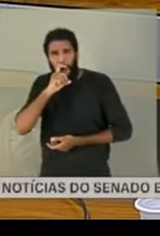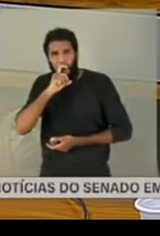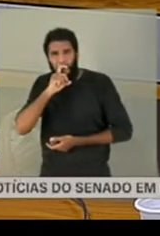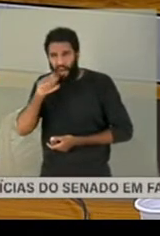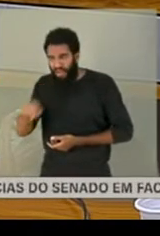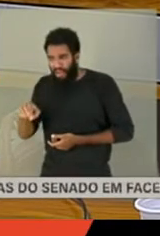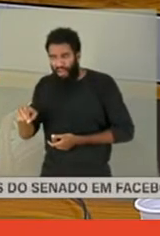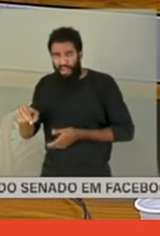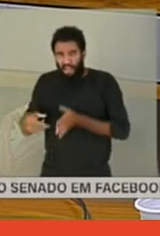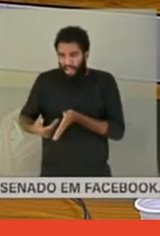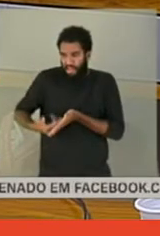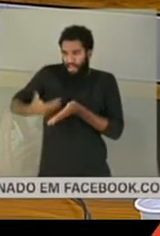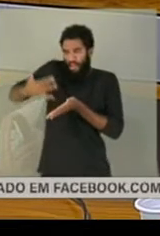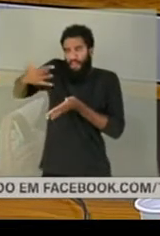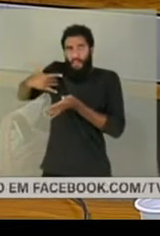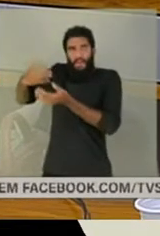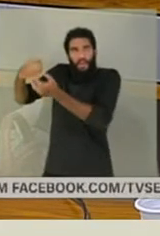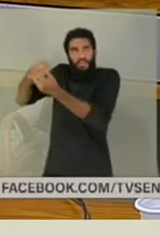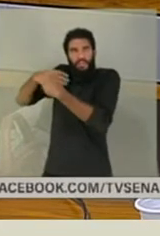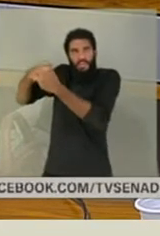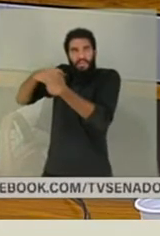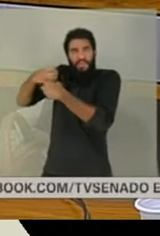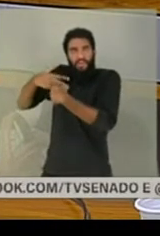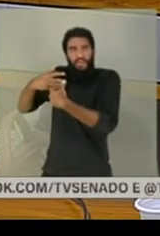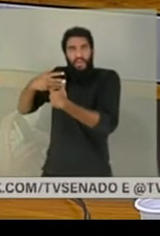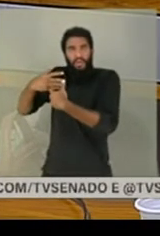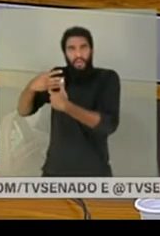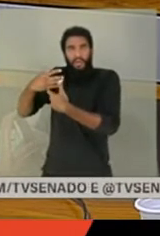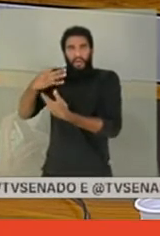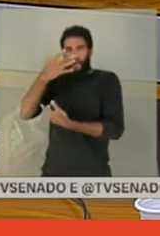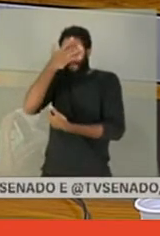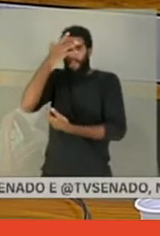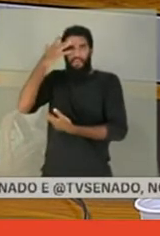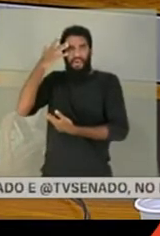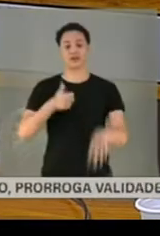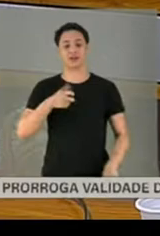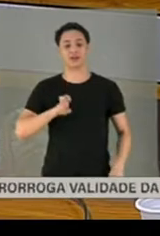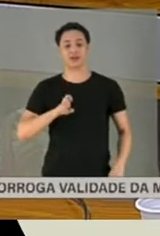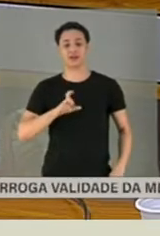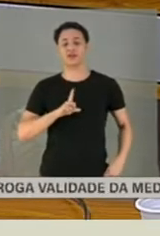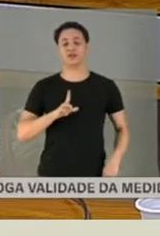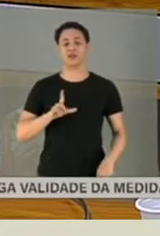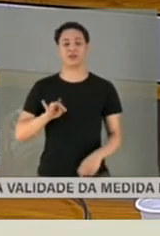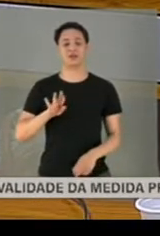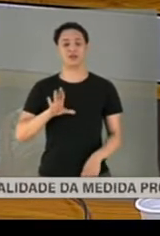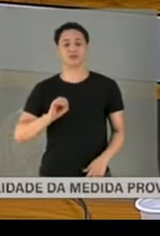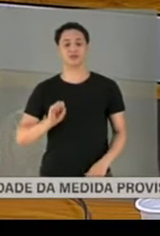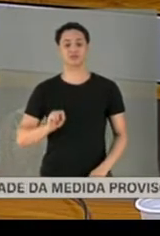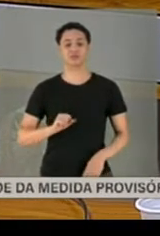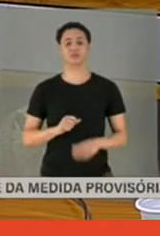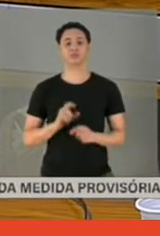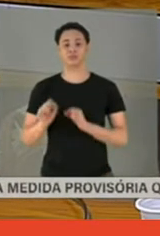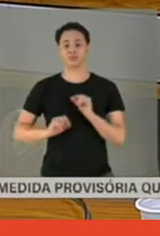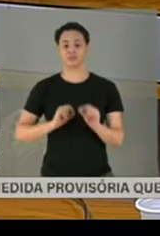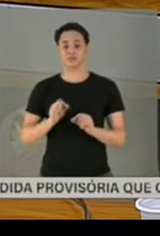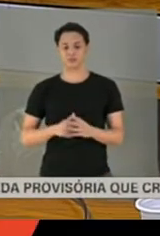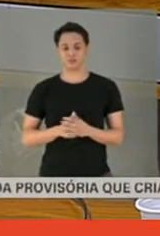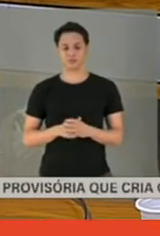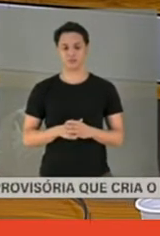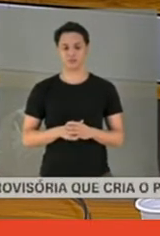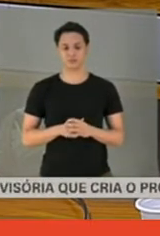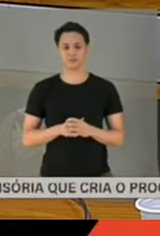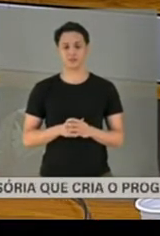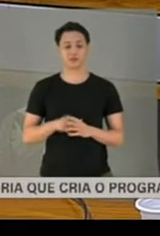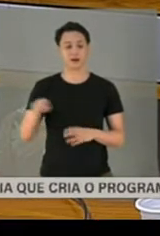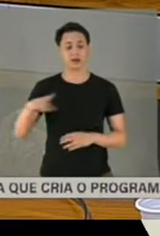sermos as mulheres que somos hoje. Não melhorava. E ela